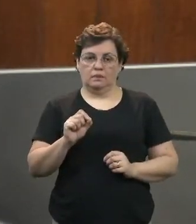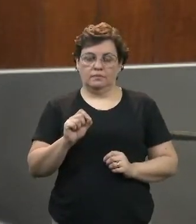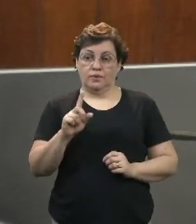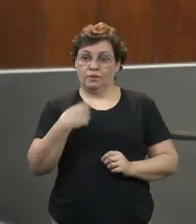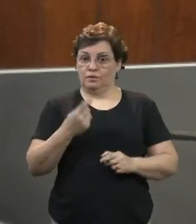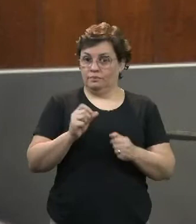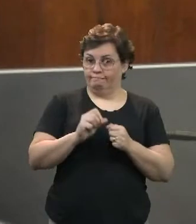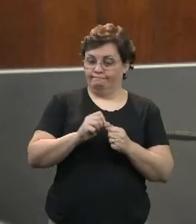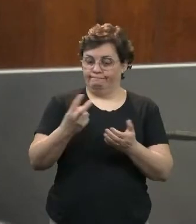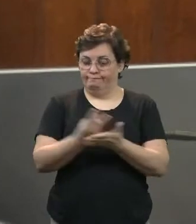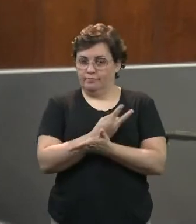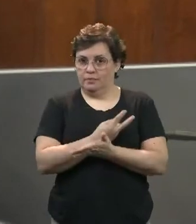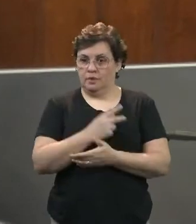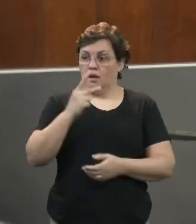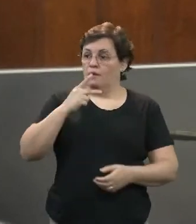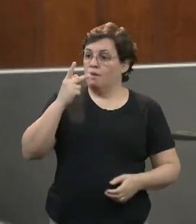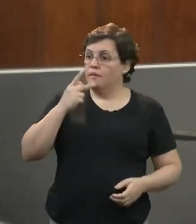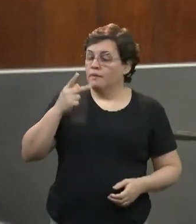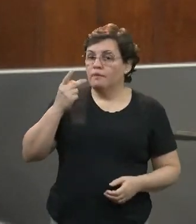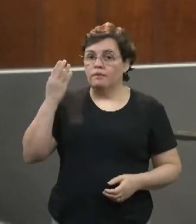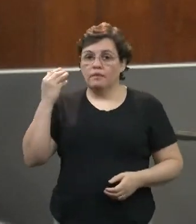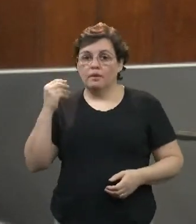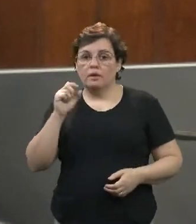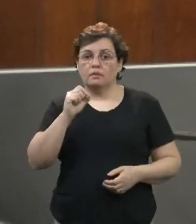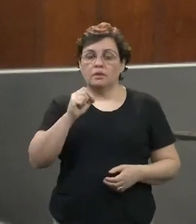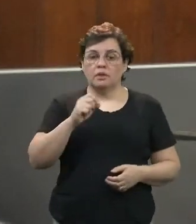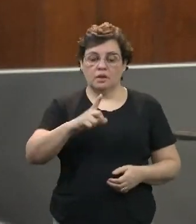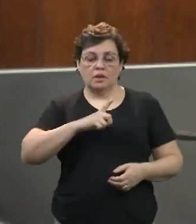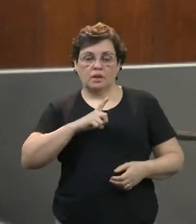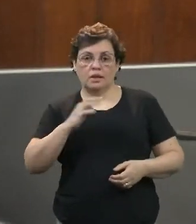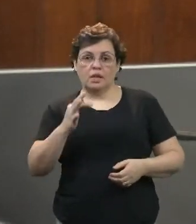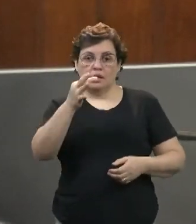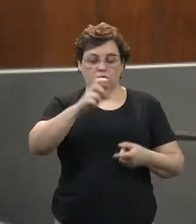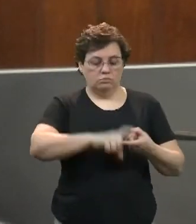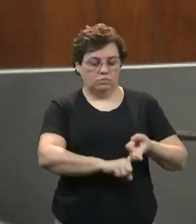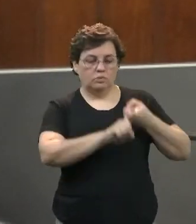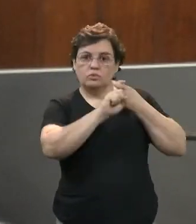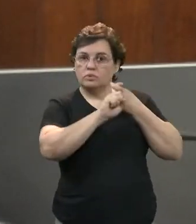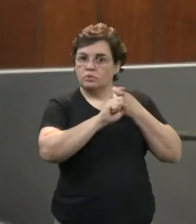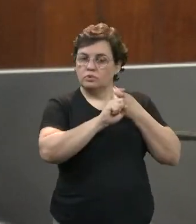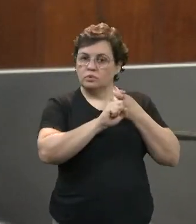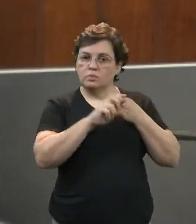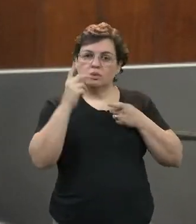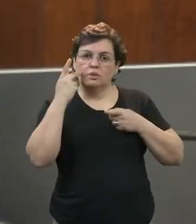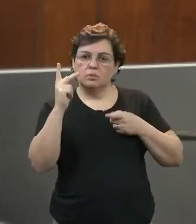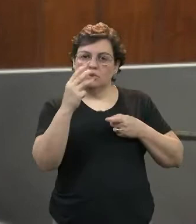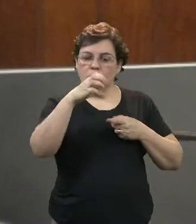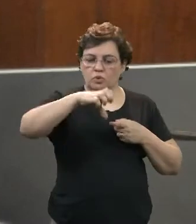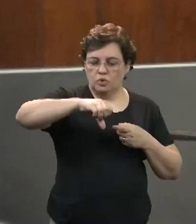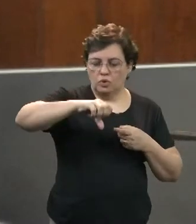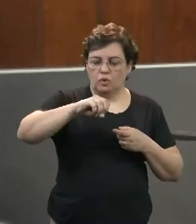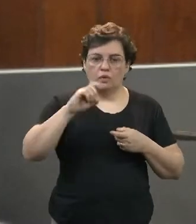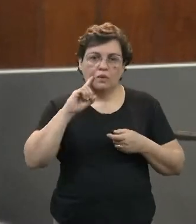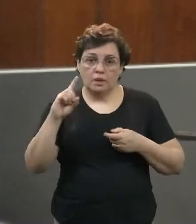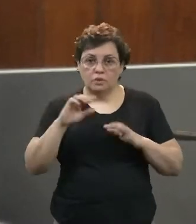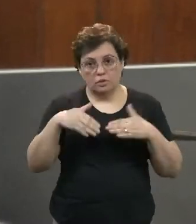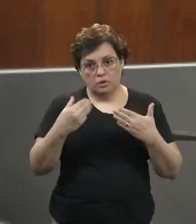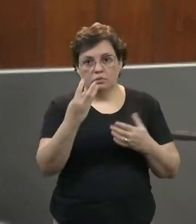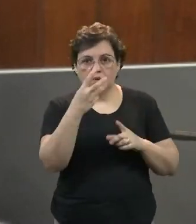dizia que haveria uma suspensão pelo prazo de 90 dias